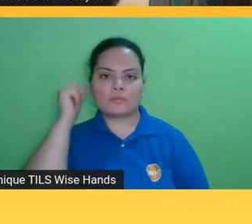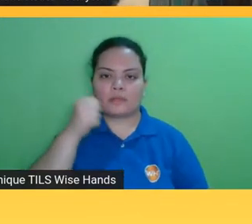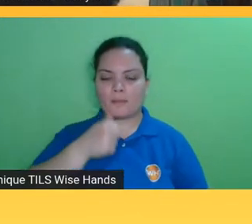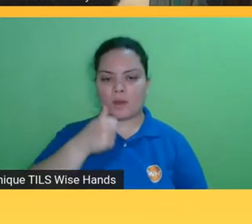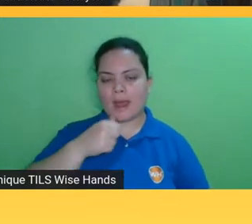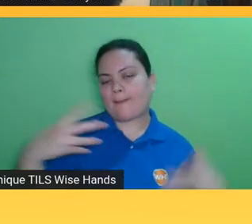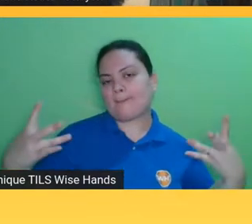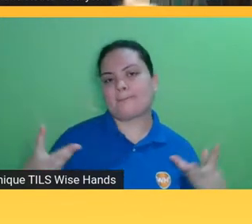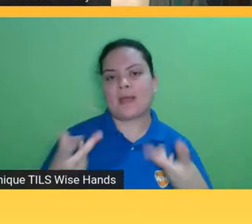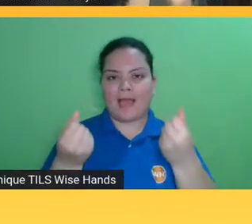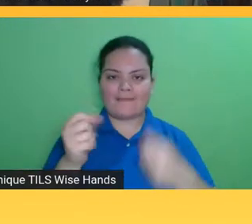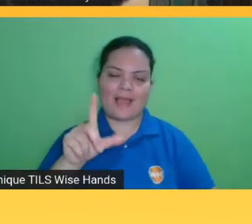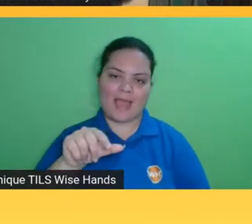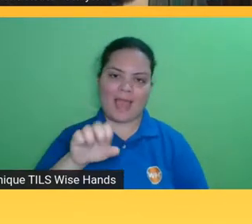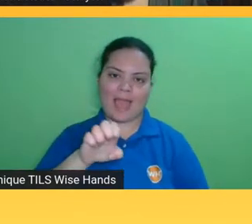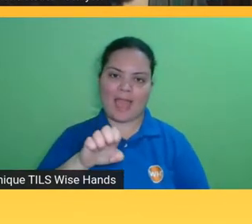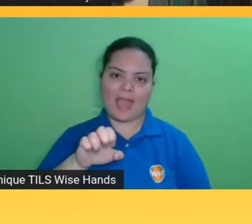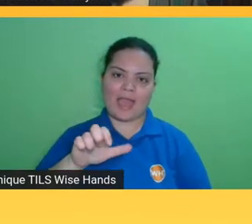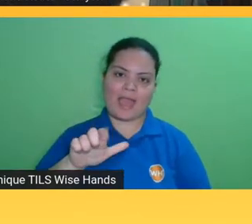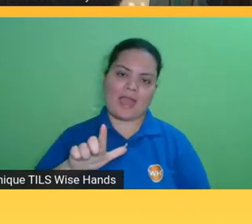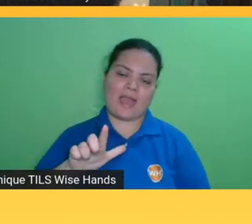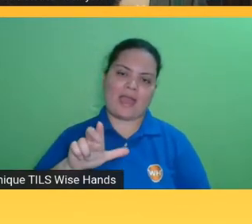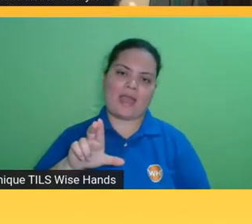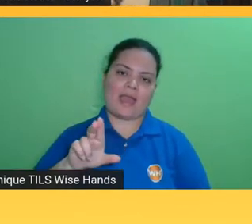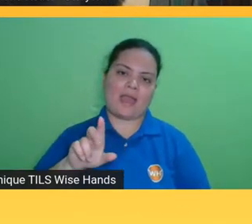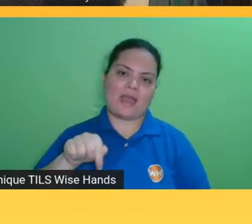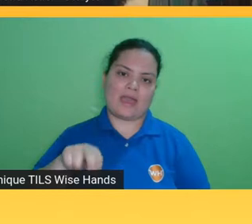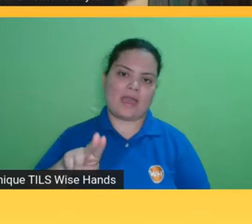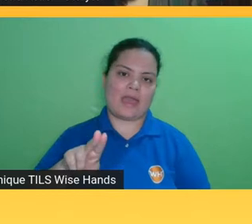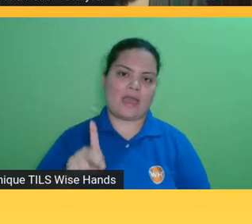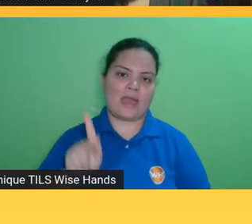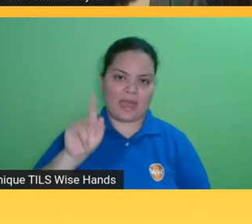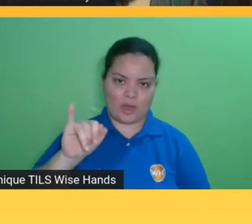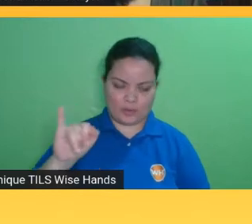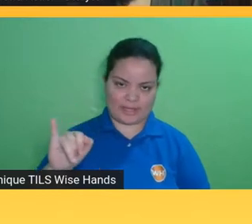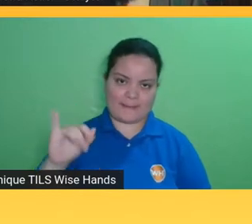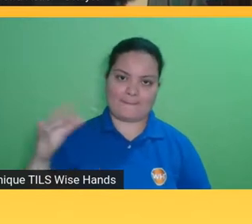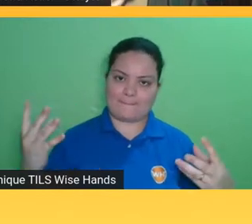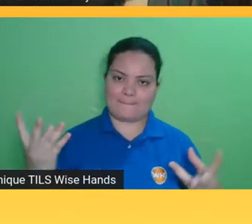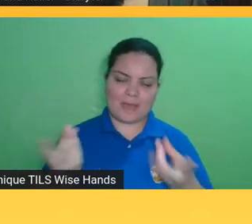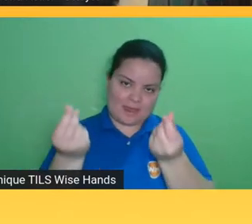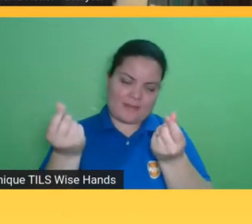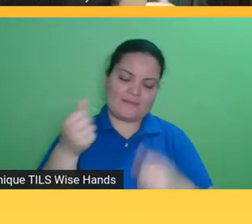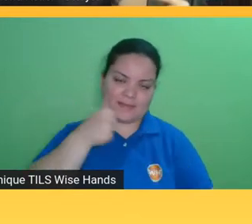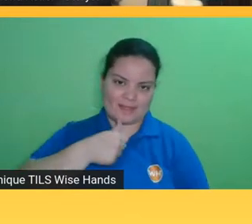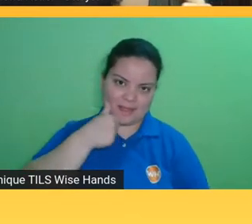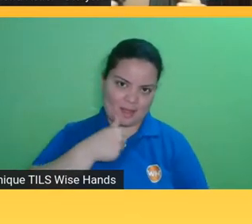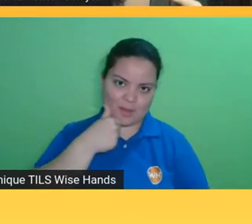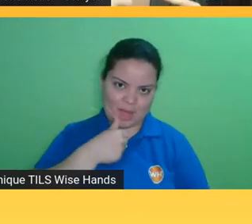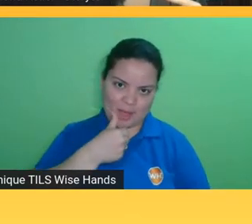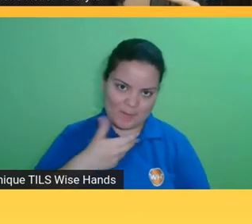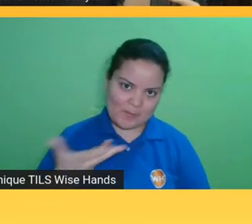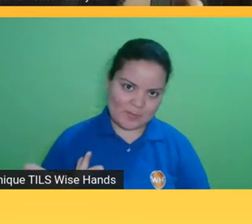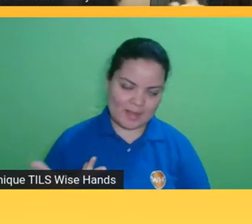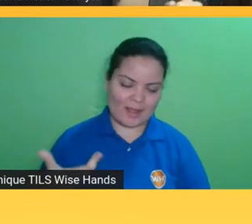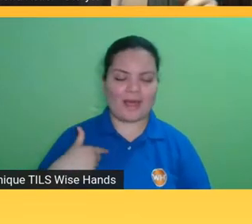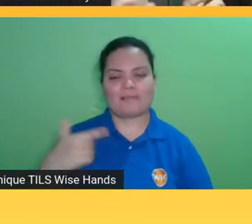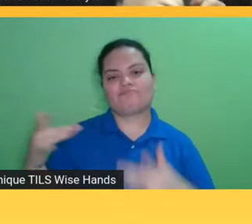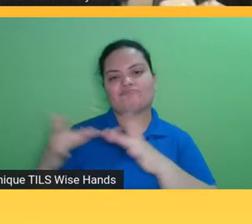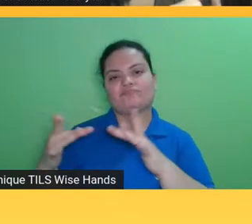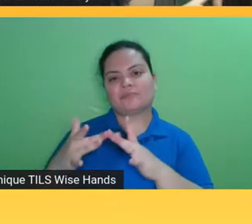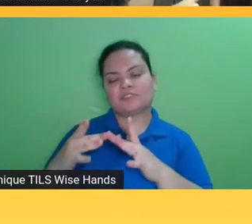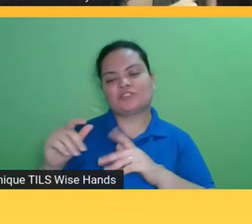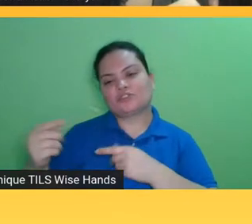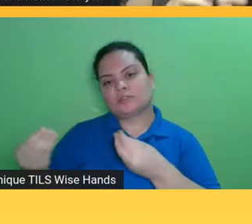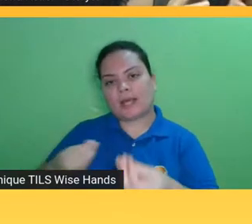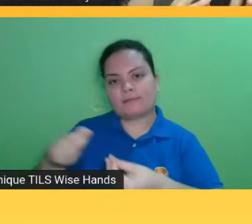Maravilha e também foi um sucesso para a gente e a Todavia entrou em contato com a gente e negociou então a gente hoje em dia a gente está